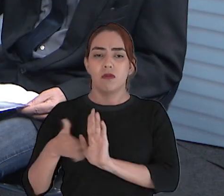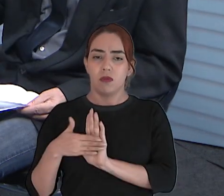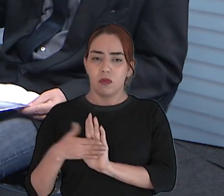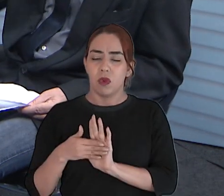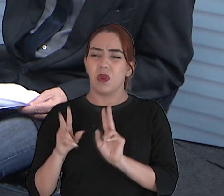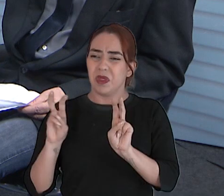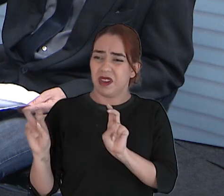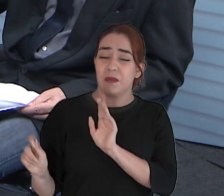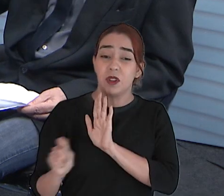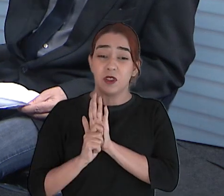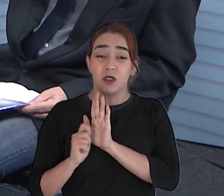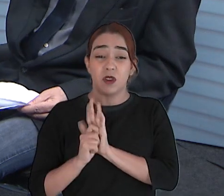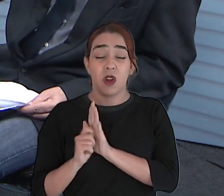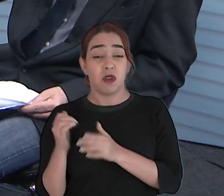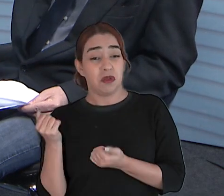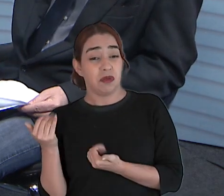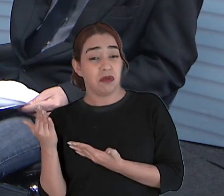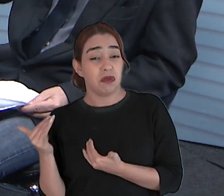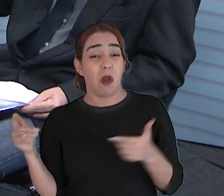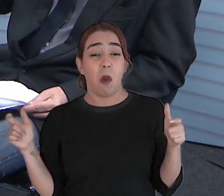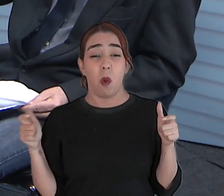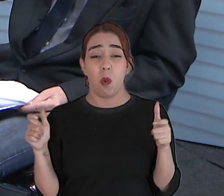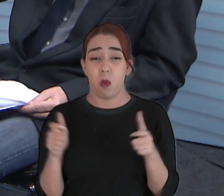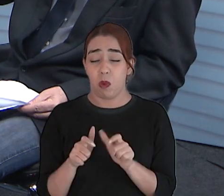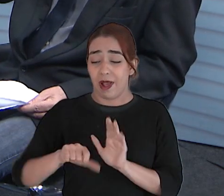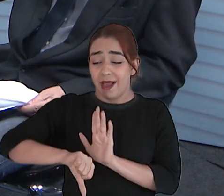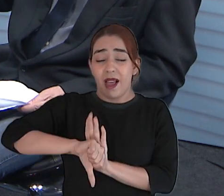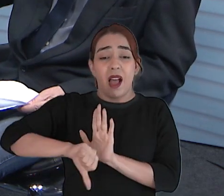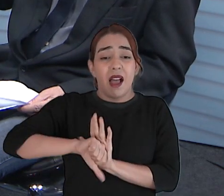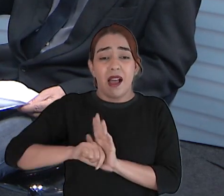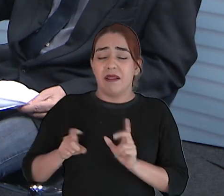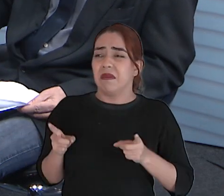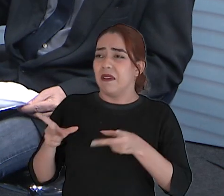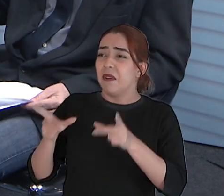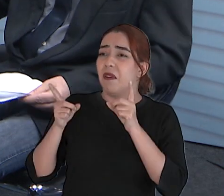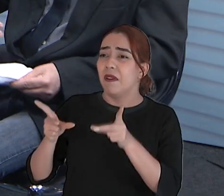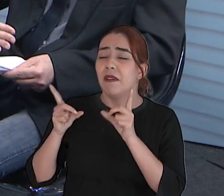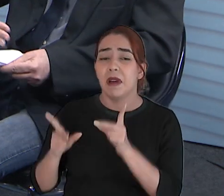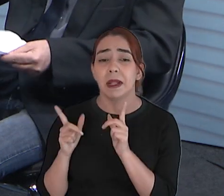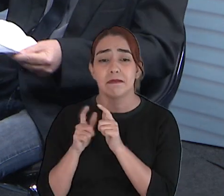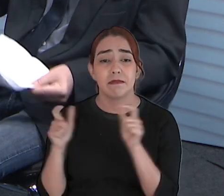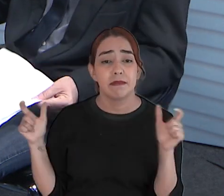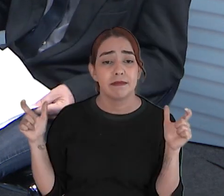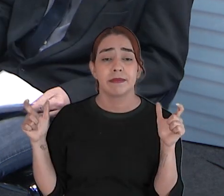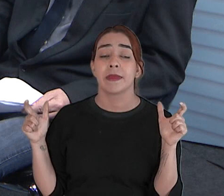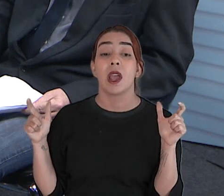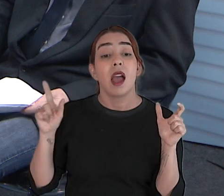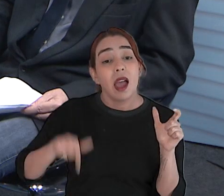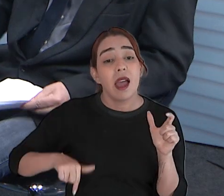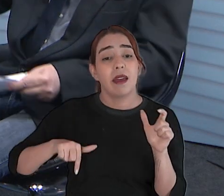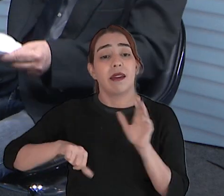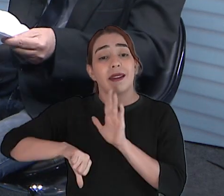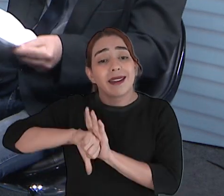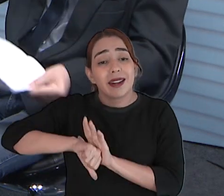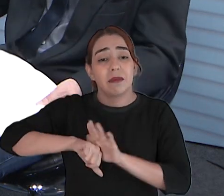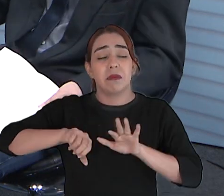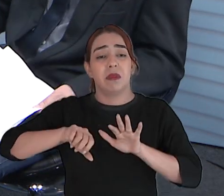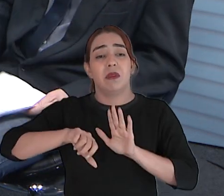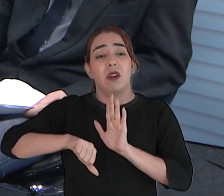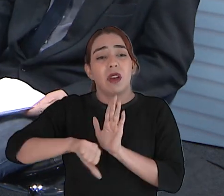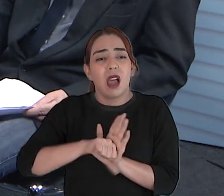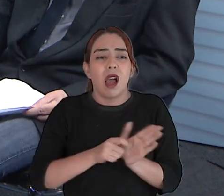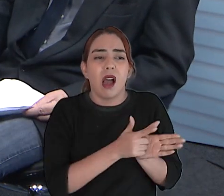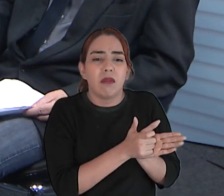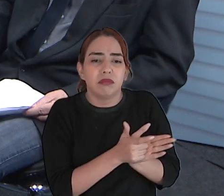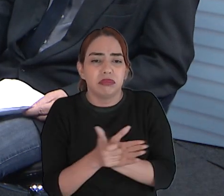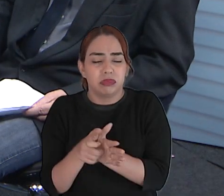juventude está padecendo na mão dos traficantes. Fortaleza, infelizmente, é uma cidade apartada, com crime organizado,